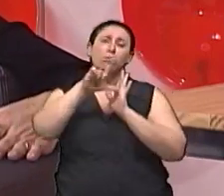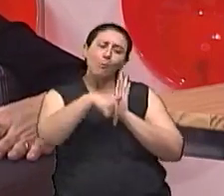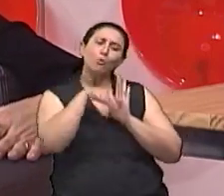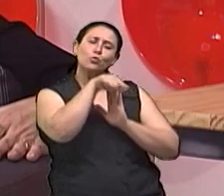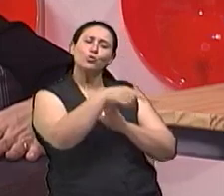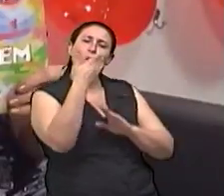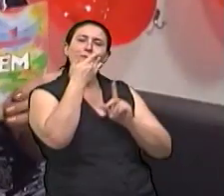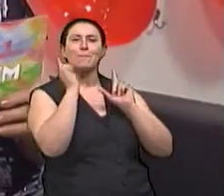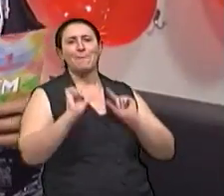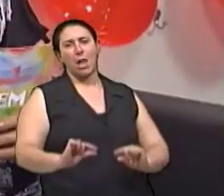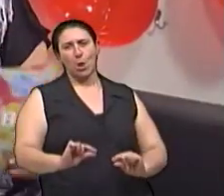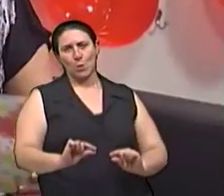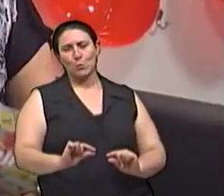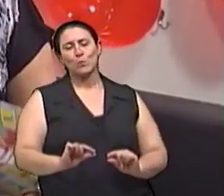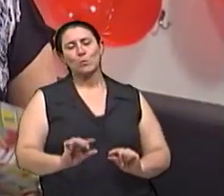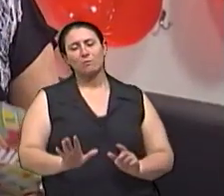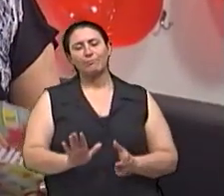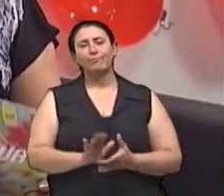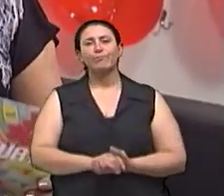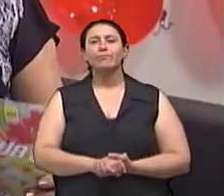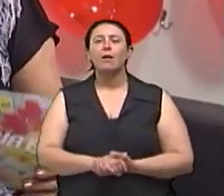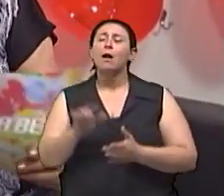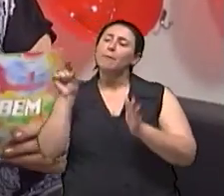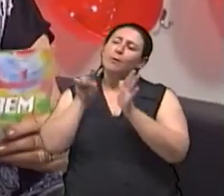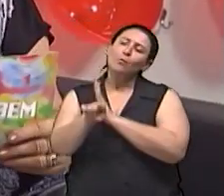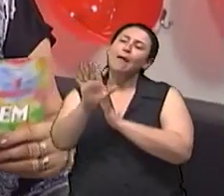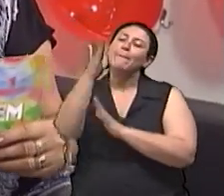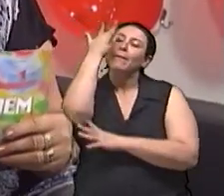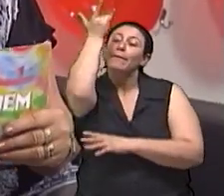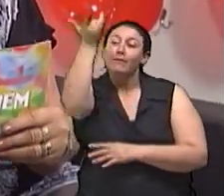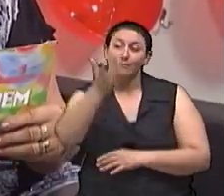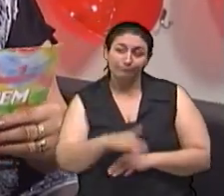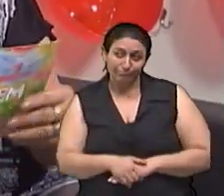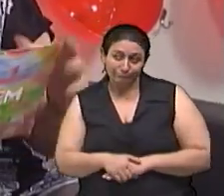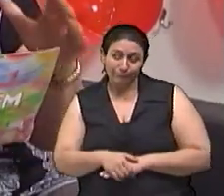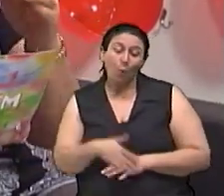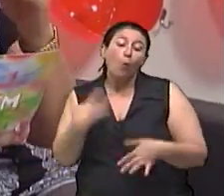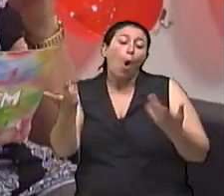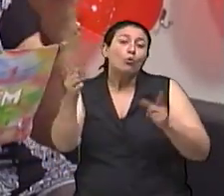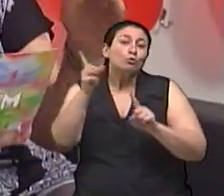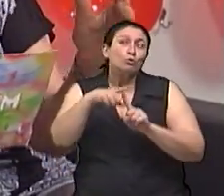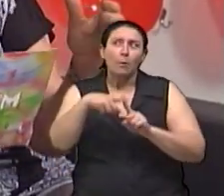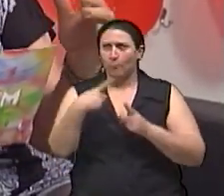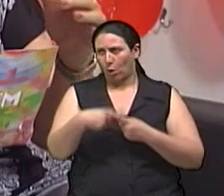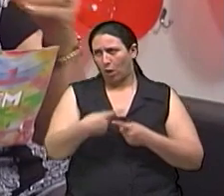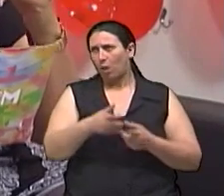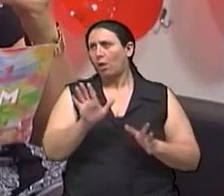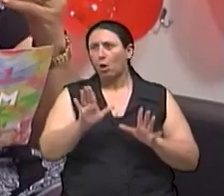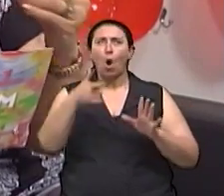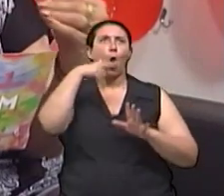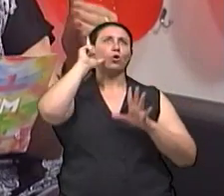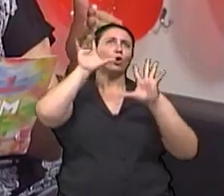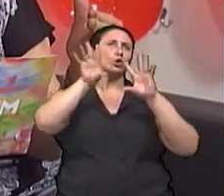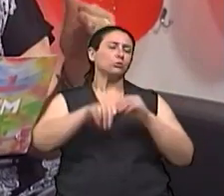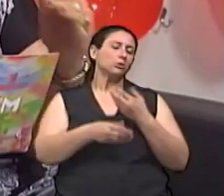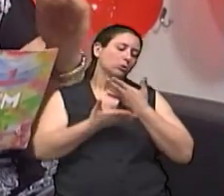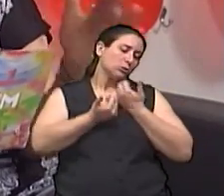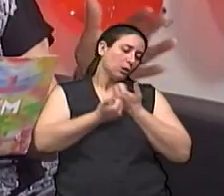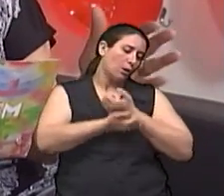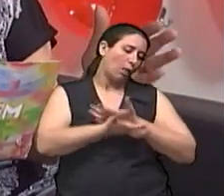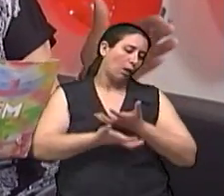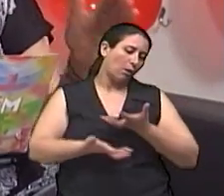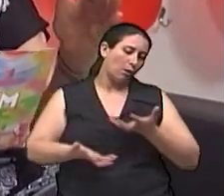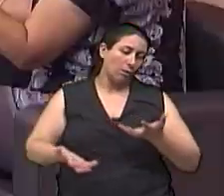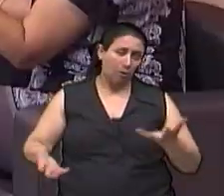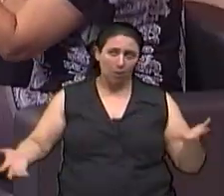doce E no dia seguinte O dia seguinte Que tipo de alimentação? Se exagerou Que normalmente existe um